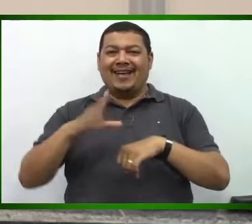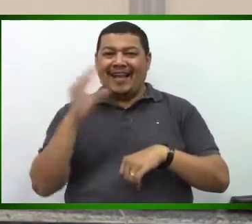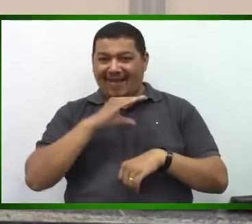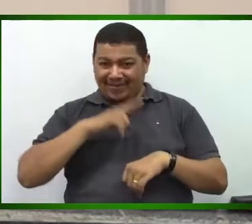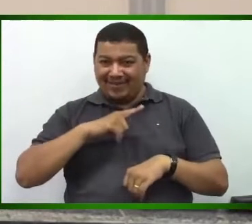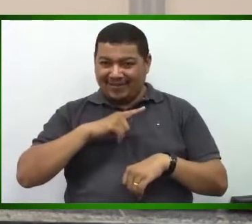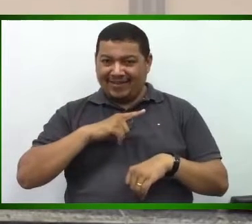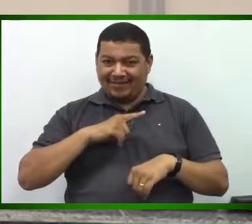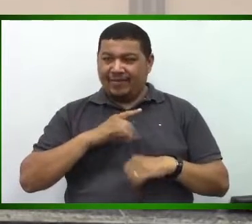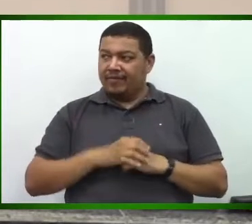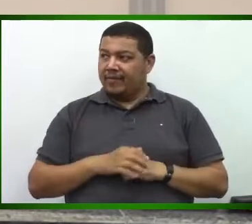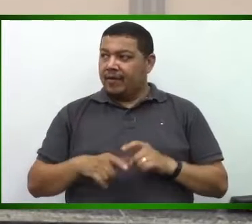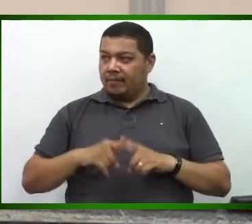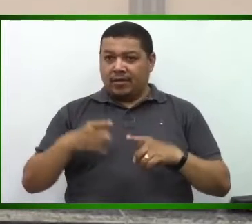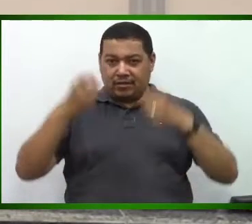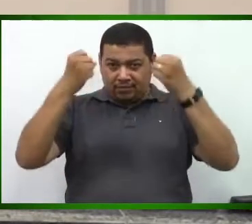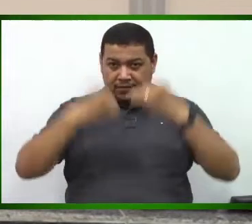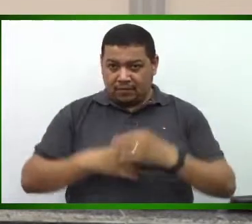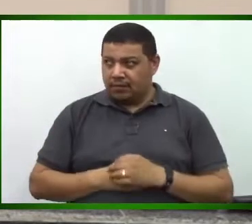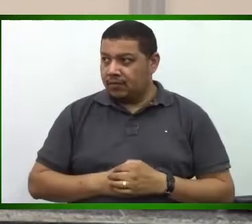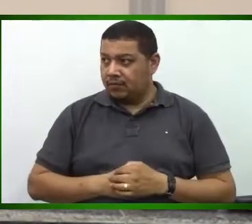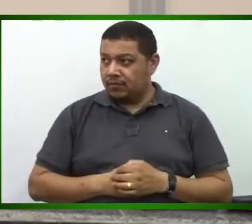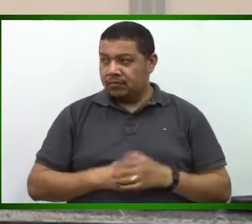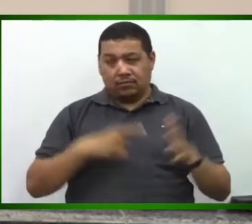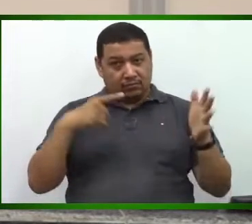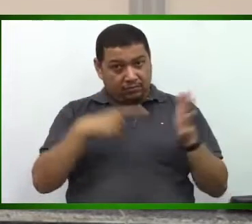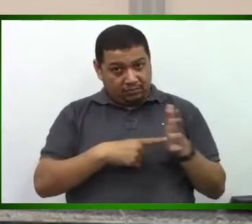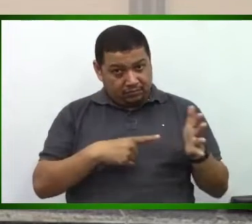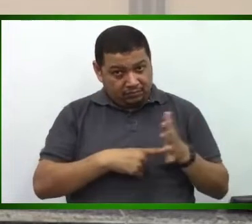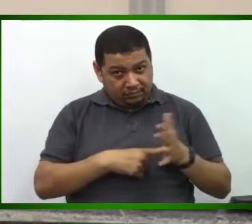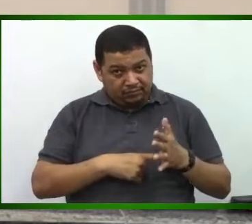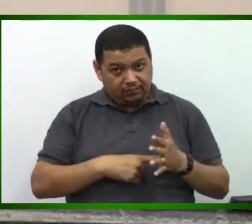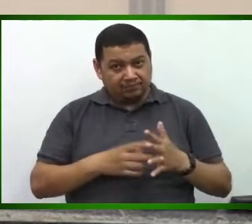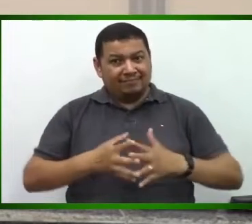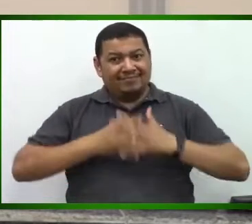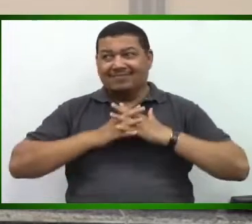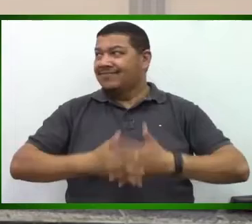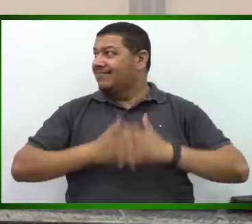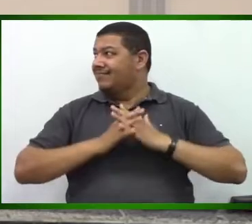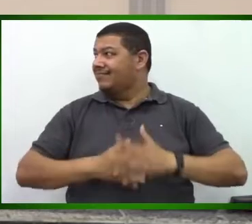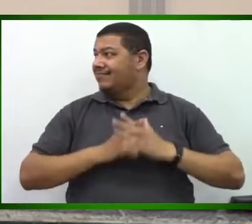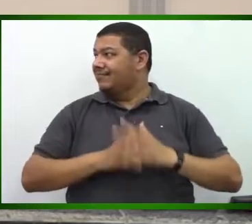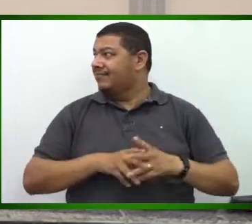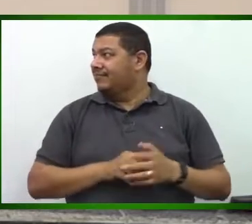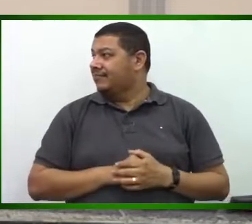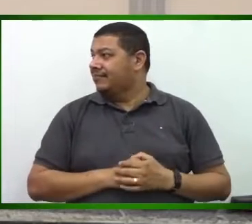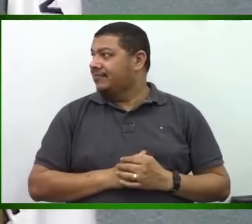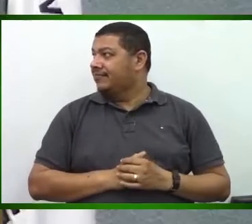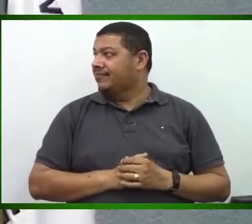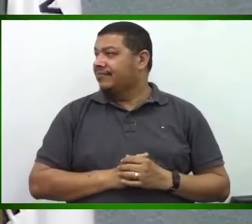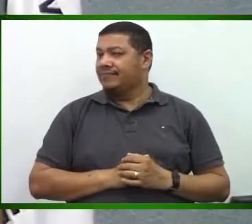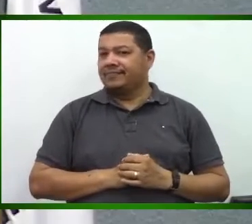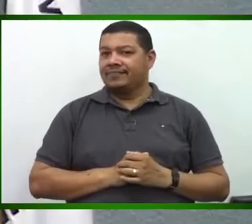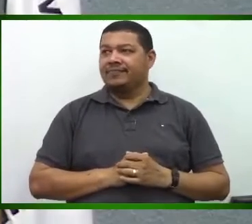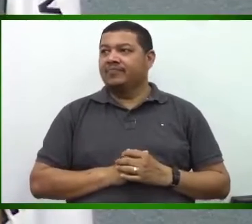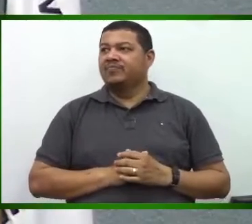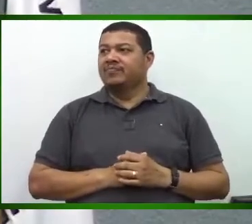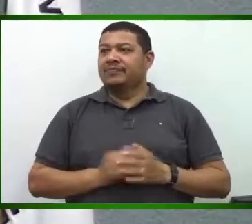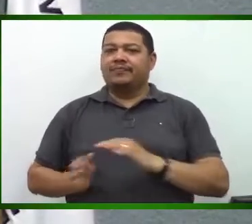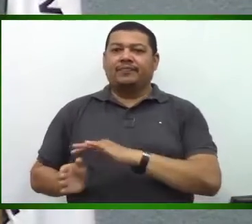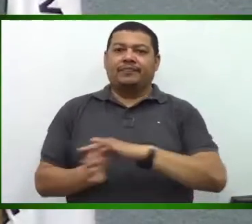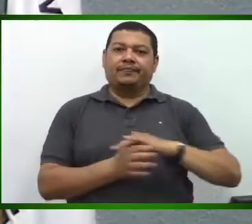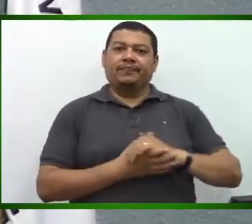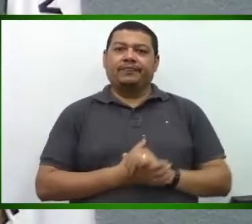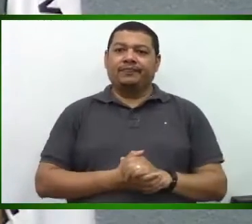quiser, vai ser realidade. Mas volto a dizer, o denuncismo, ele atrapalha muito. Obrigado, vereador, pela parte. Então, é uma